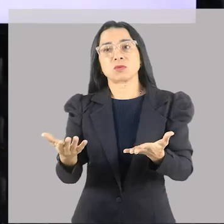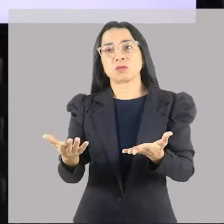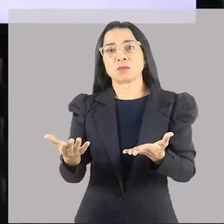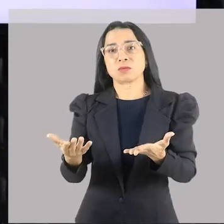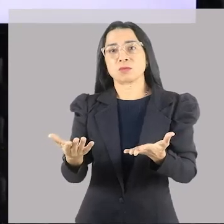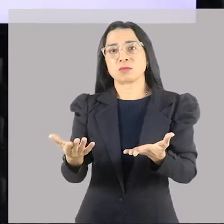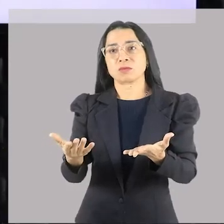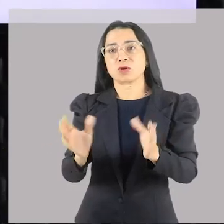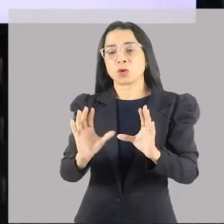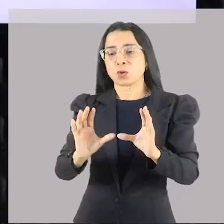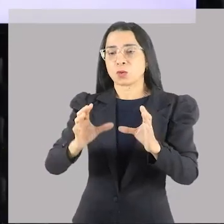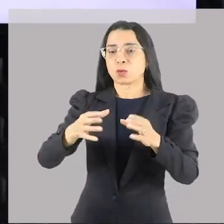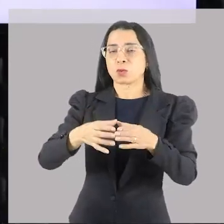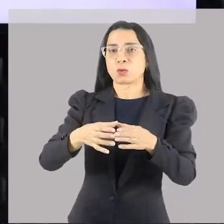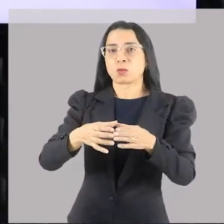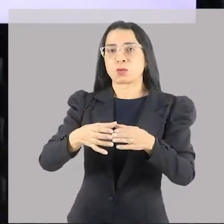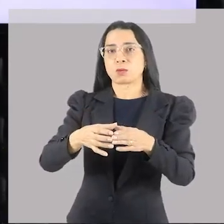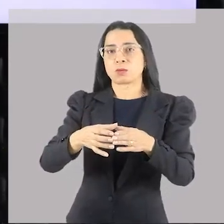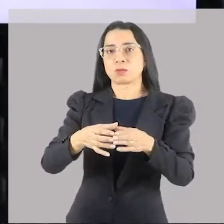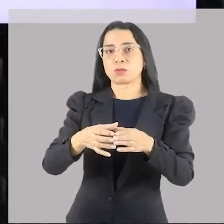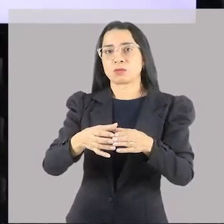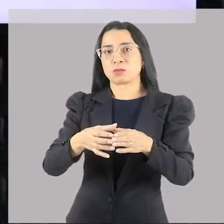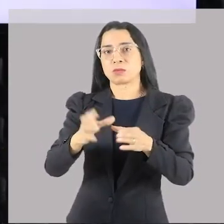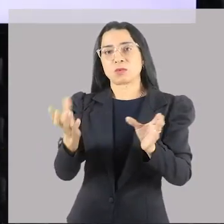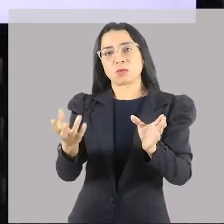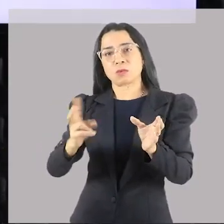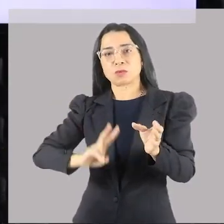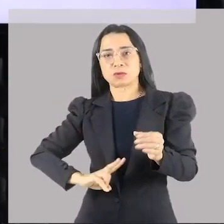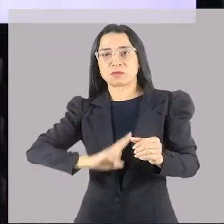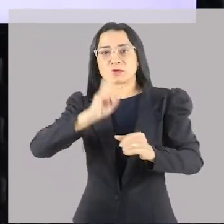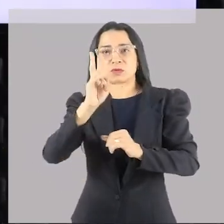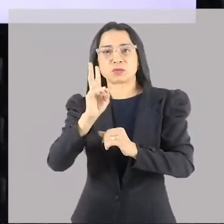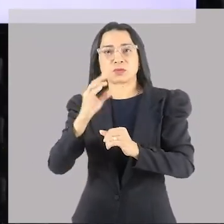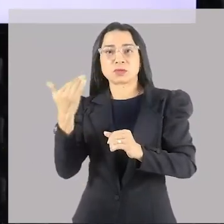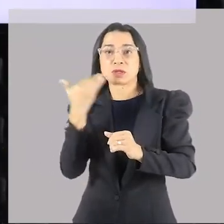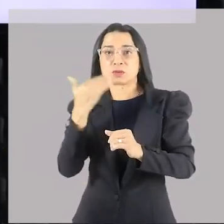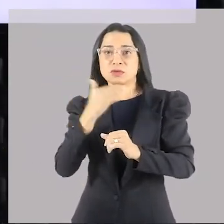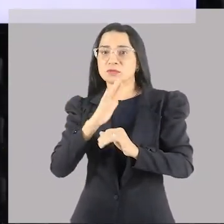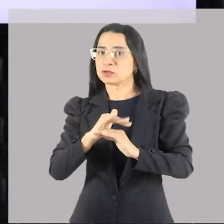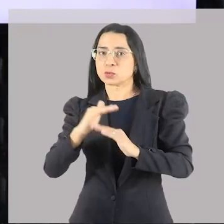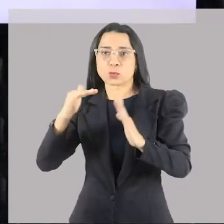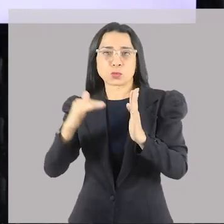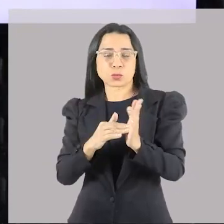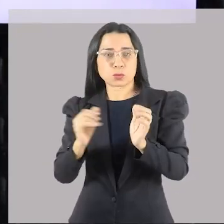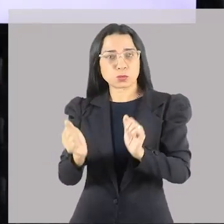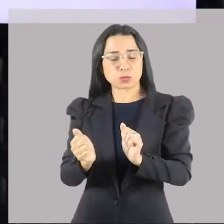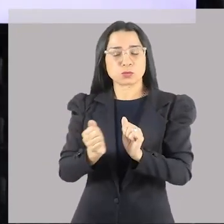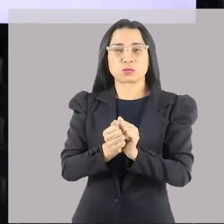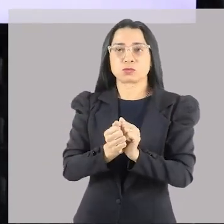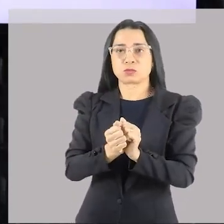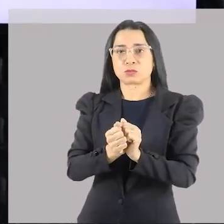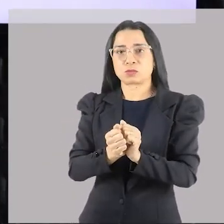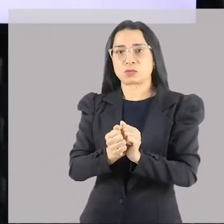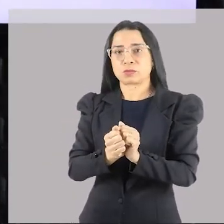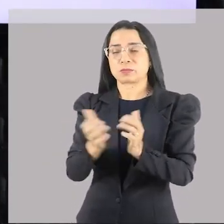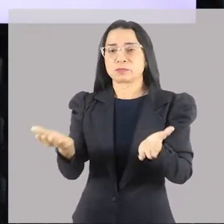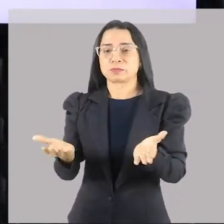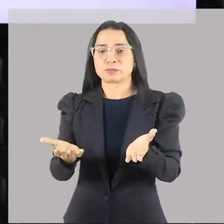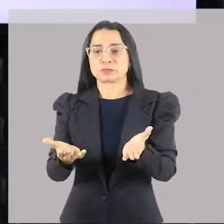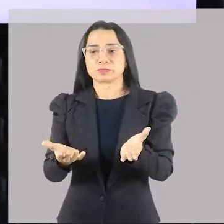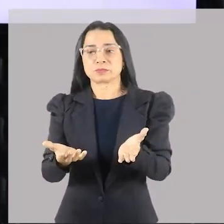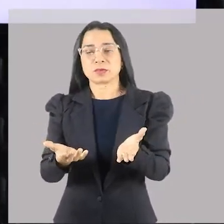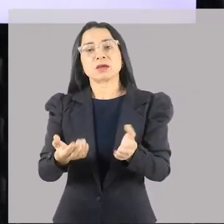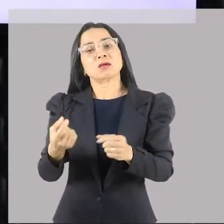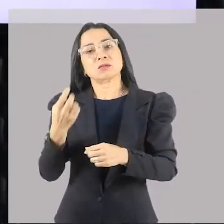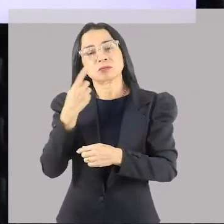combo onde os deuses já vêm com as virtudes e os defeitos, tudo no mesmo combo. Então, quando você começa a analisar a referência dos